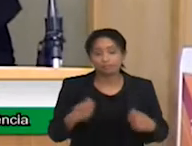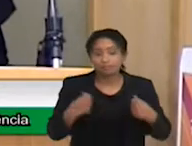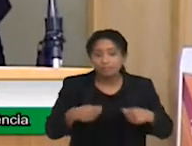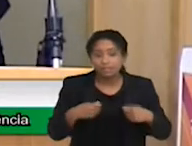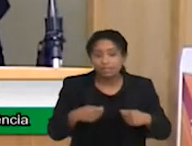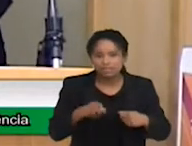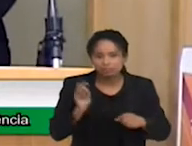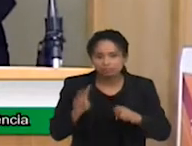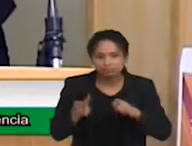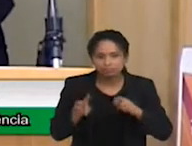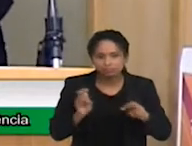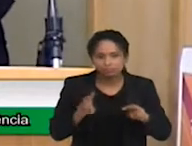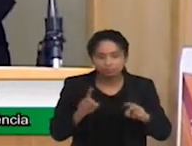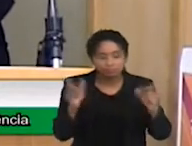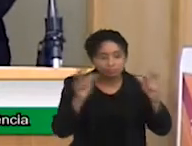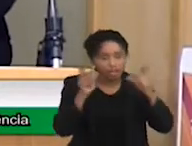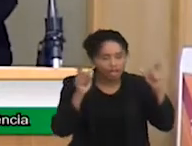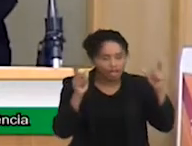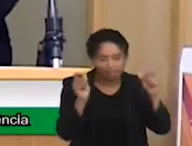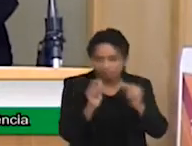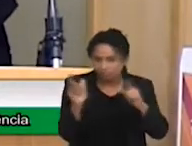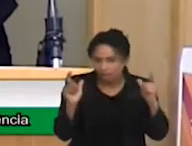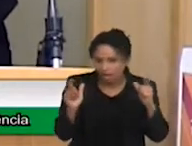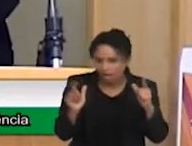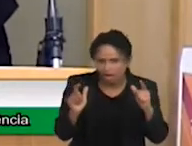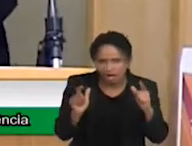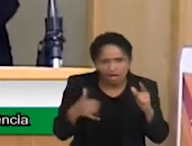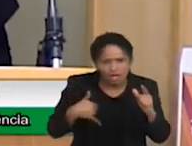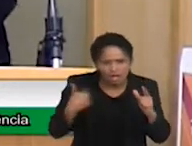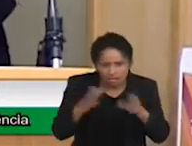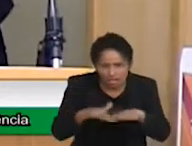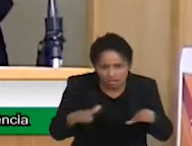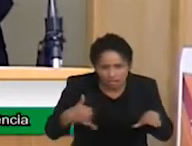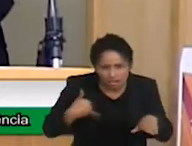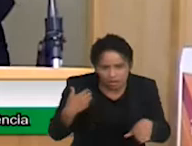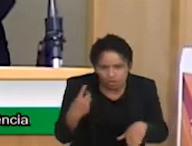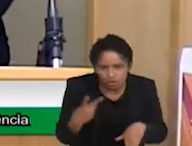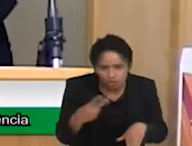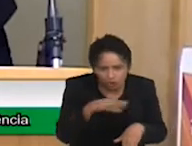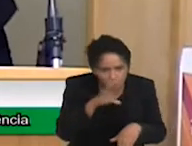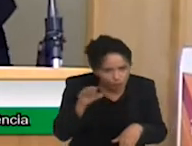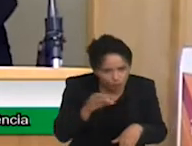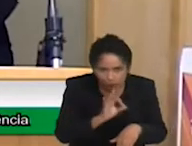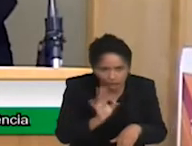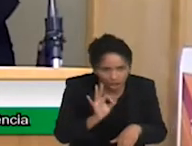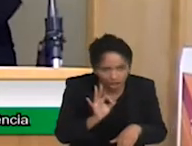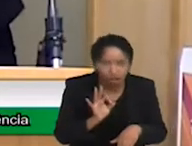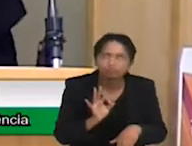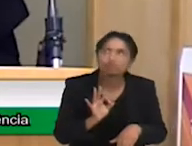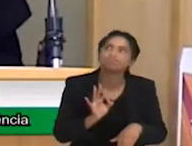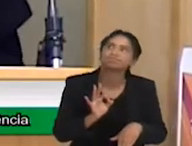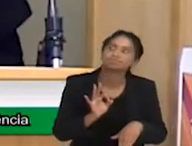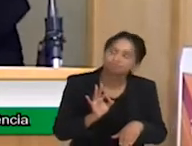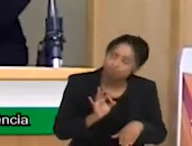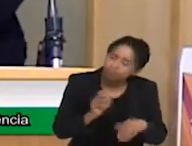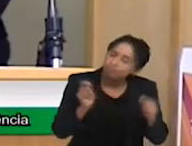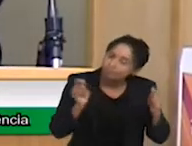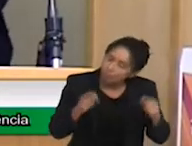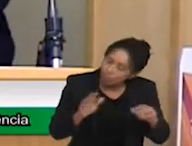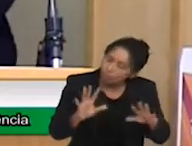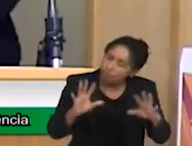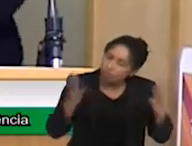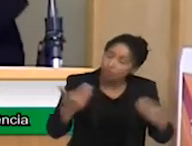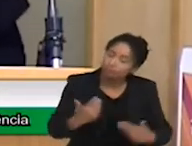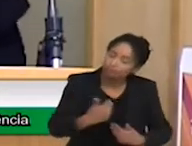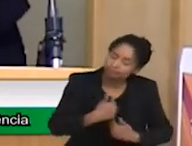sinais de alerta, uma criança de dois anos que não fala é um sinal de alerta, ela pode ser autista, ela pode ter um transtorno de desenvolvimento